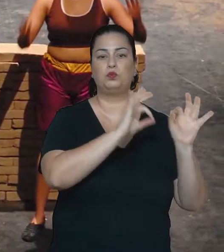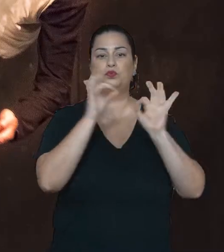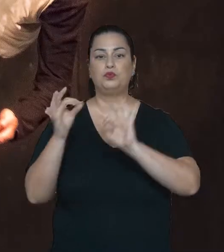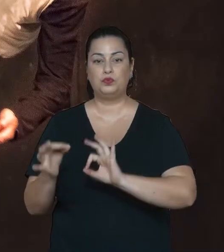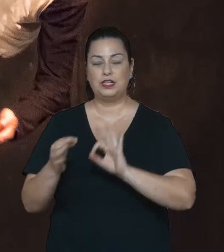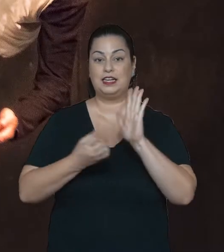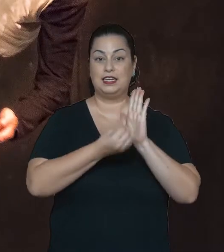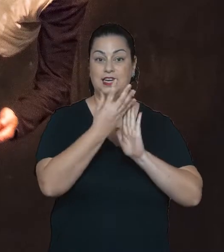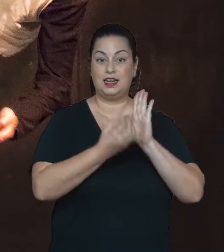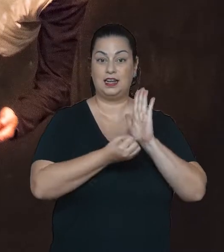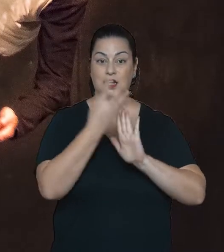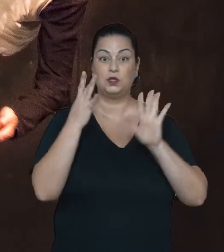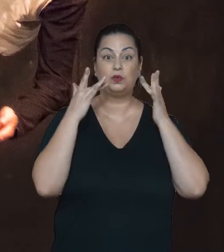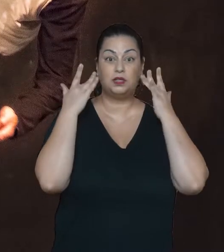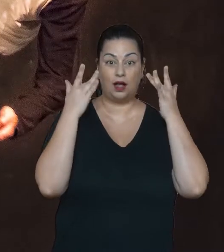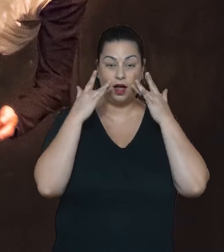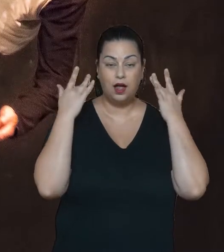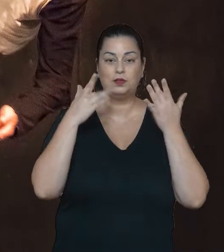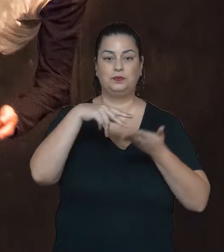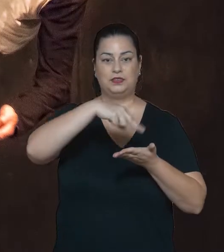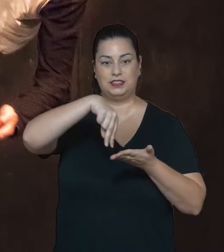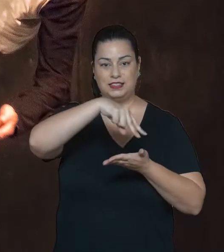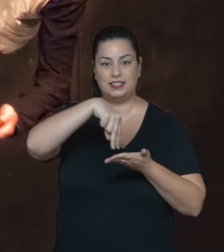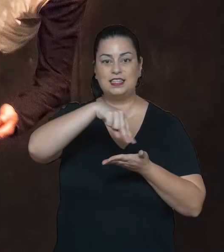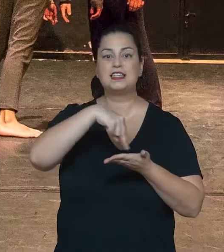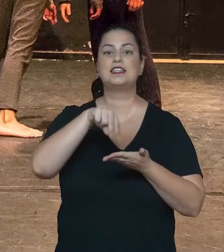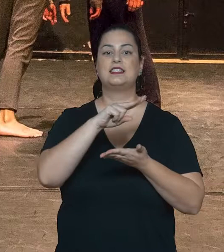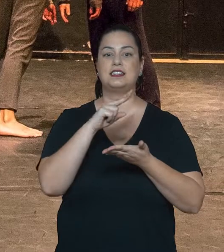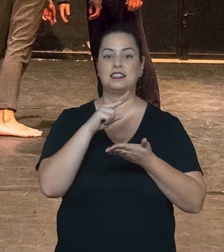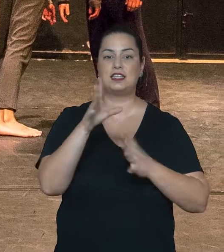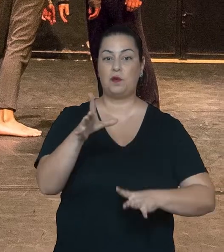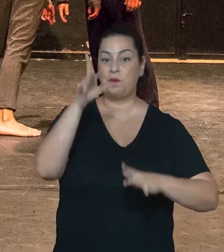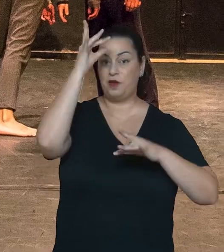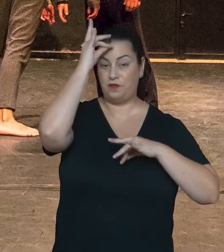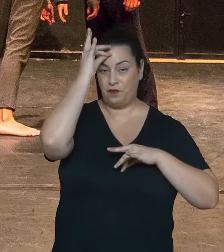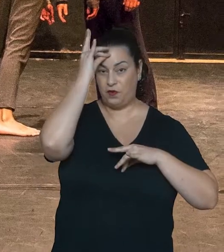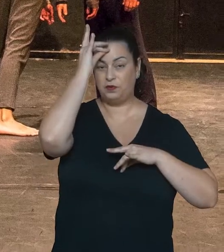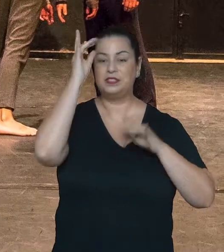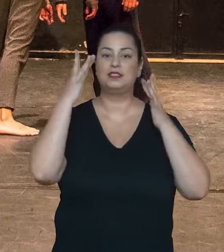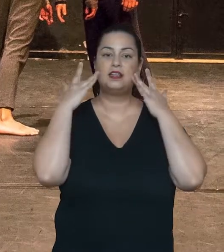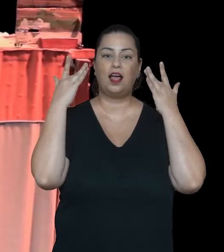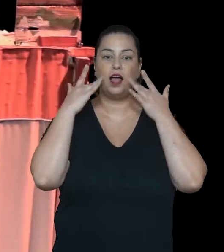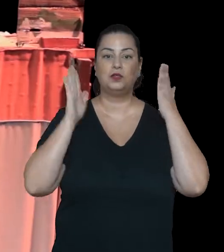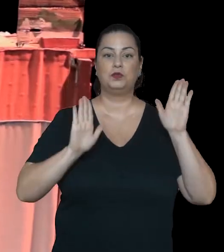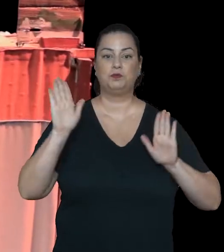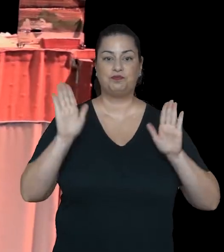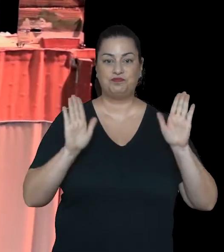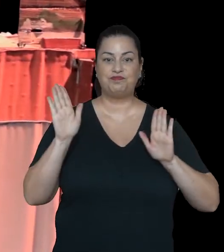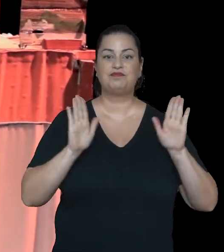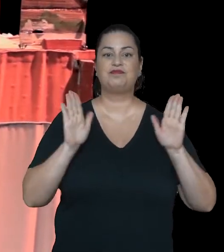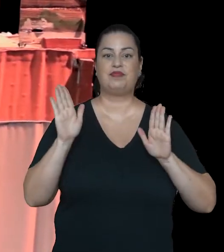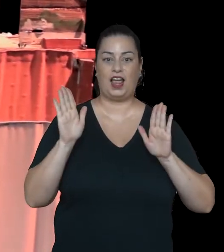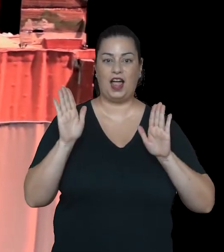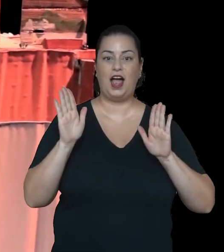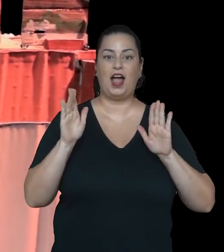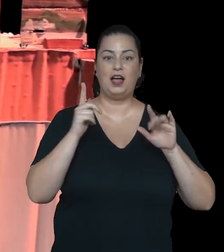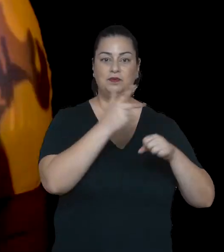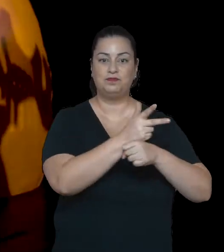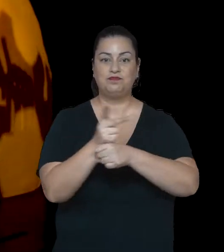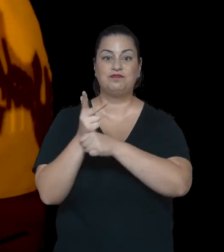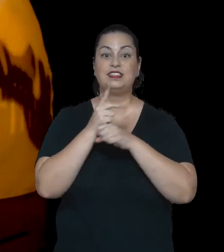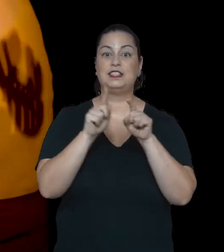inteiro produzindo peças de teatro, dança, performance, teatro de animação,